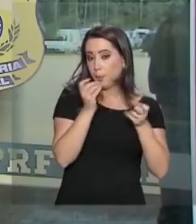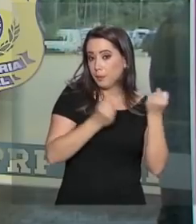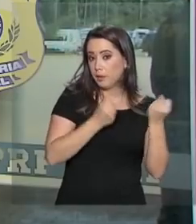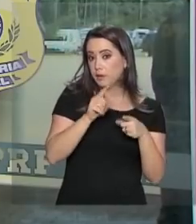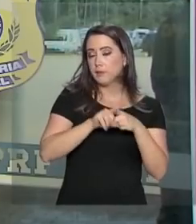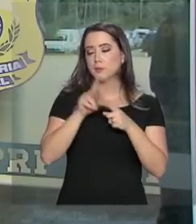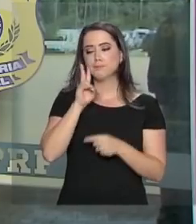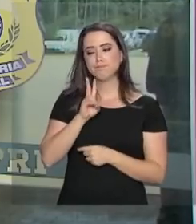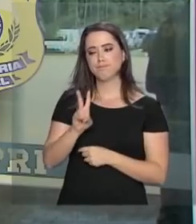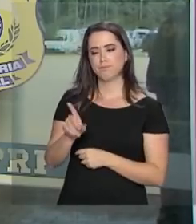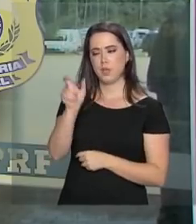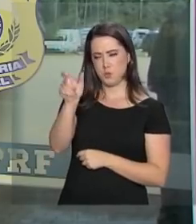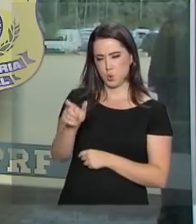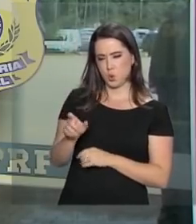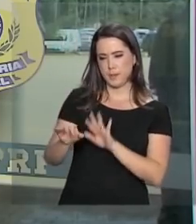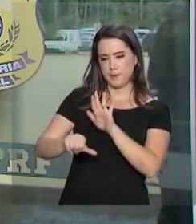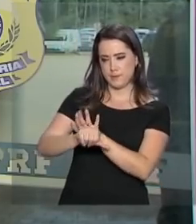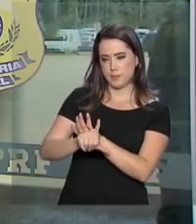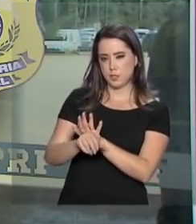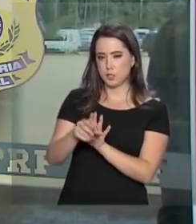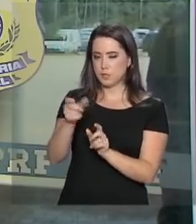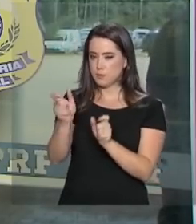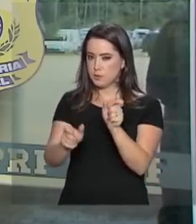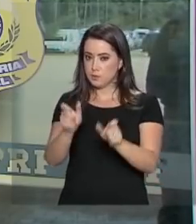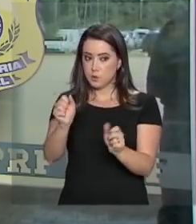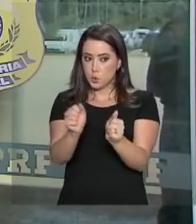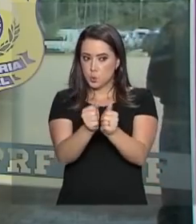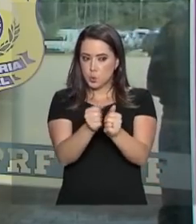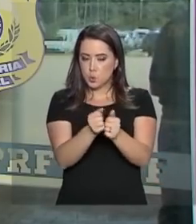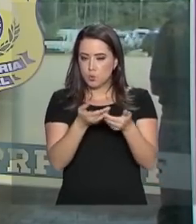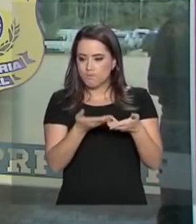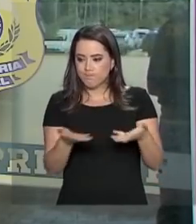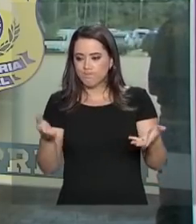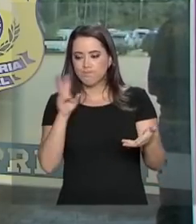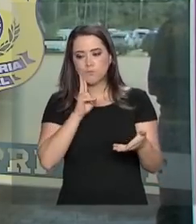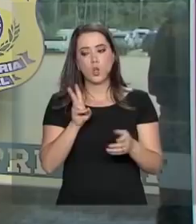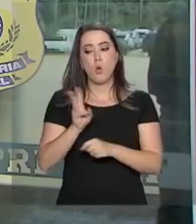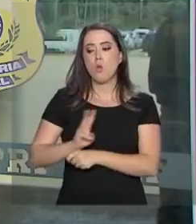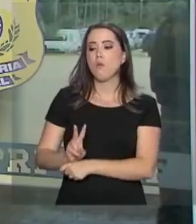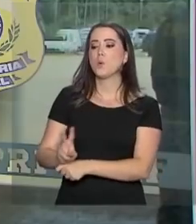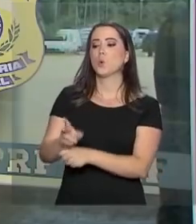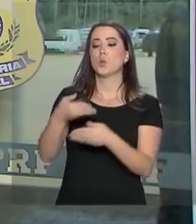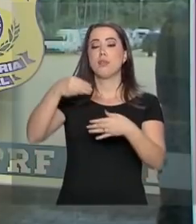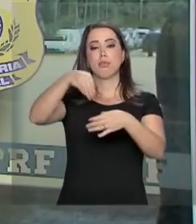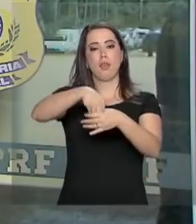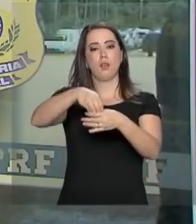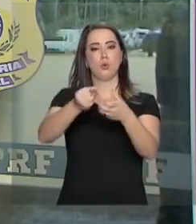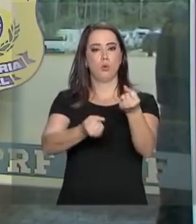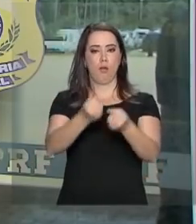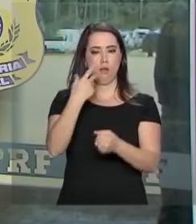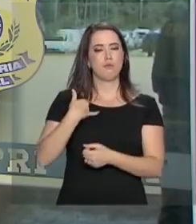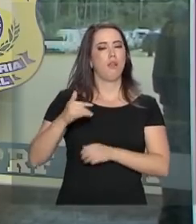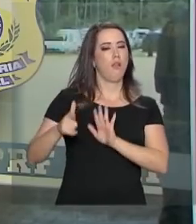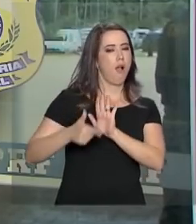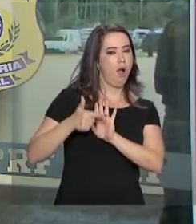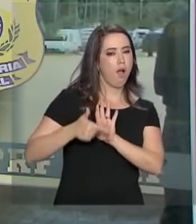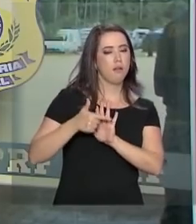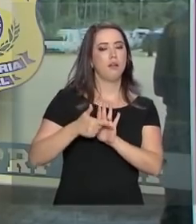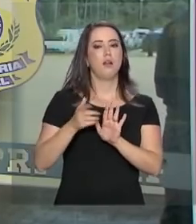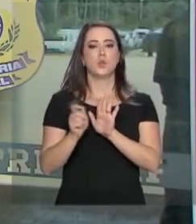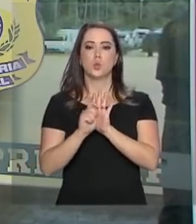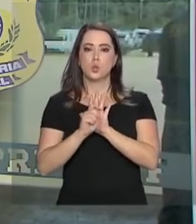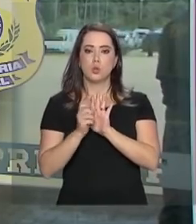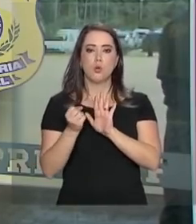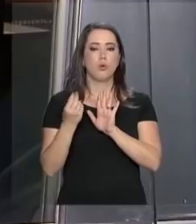mas também antecedentes do motorista, antecedentes das pessoas que estão com ele ali, e revista o veículo, se ele está transportando armas, drogas ou até